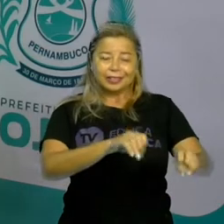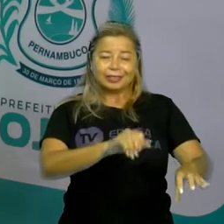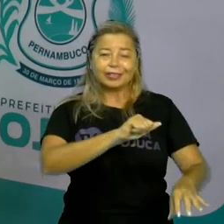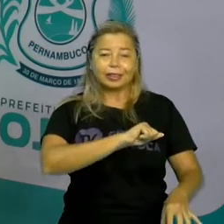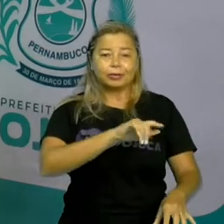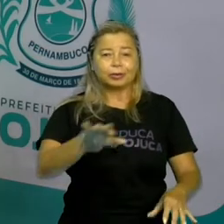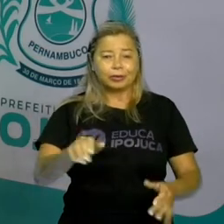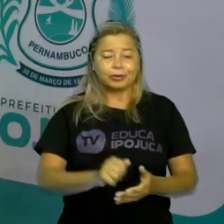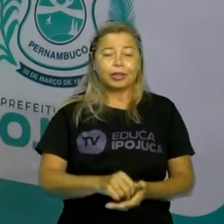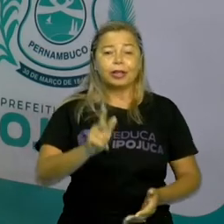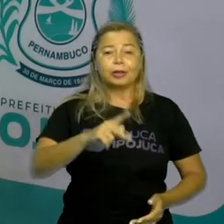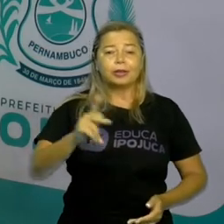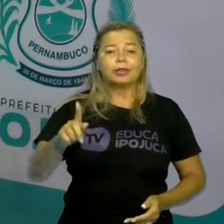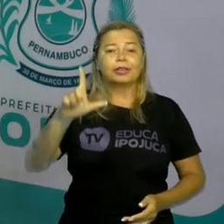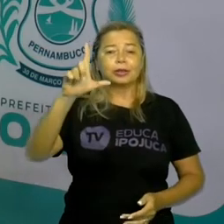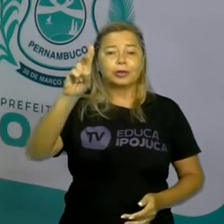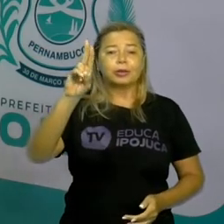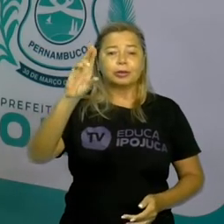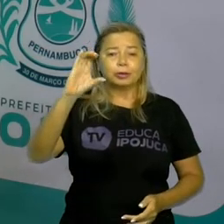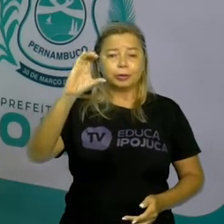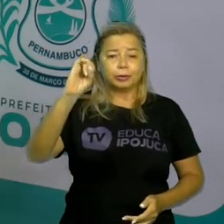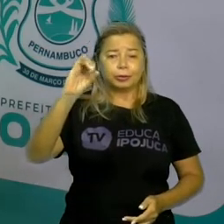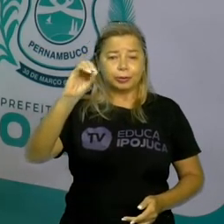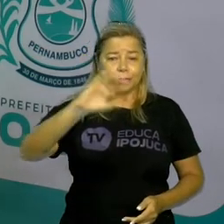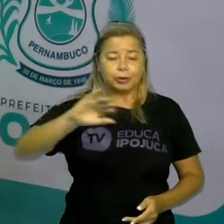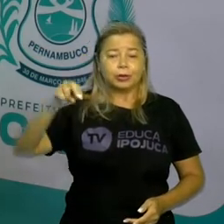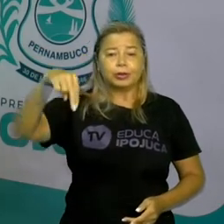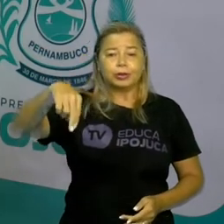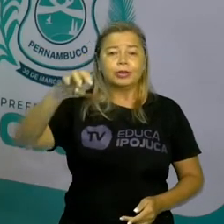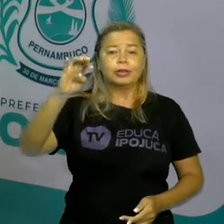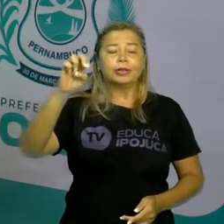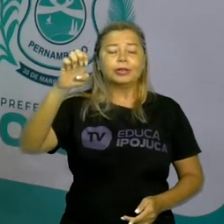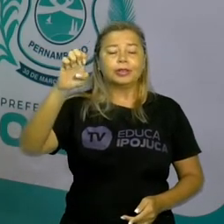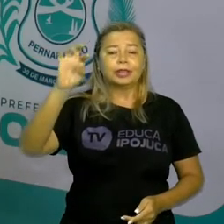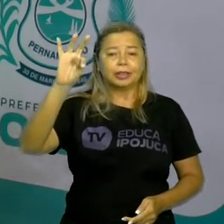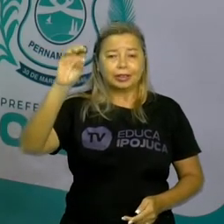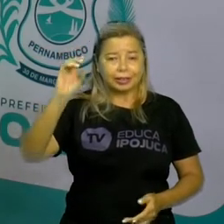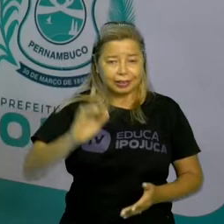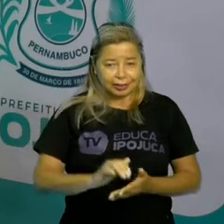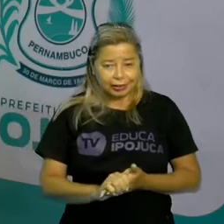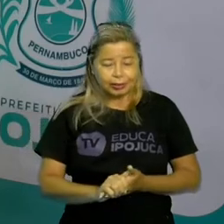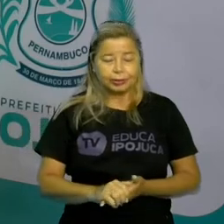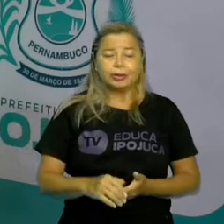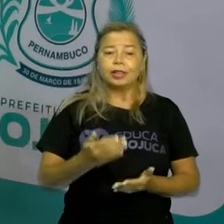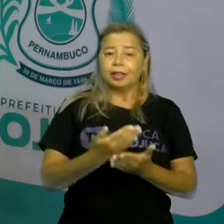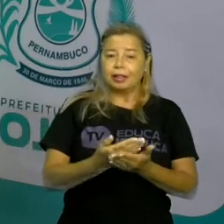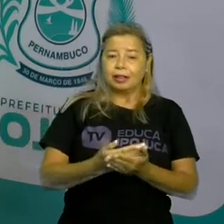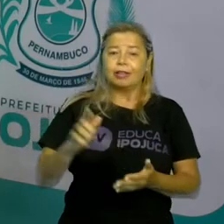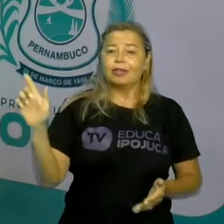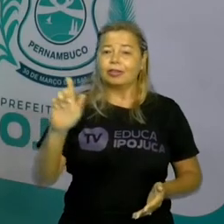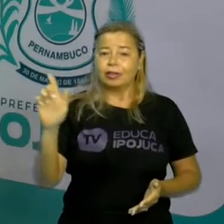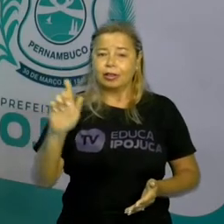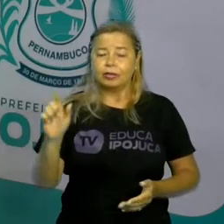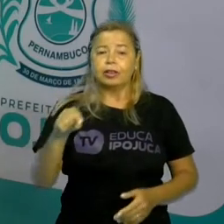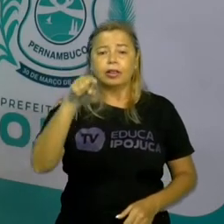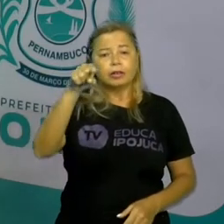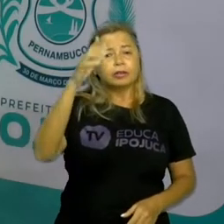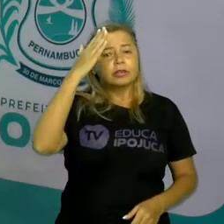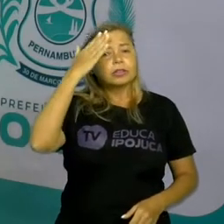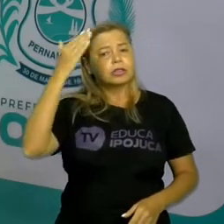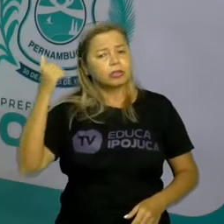gente vai começar a nossa aula de Geografia. Vocês estão lembrados do último assunto que a gente trabalhou? A gente trabalhou